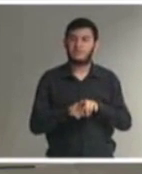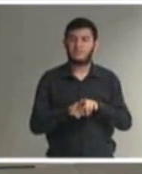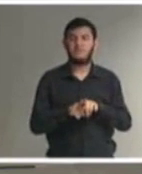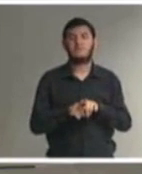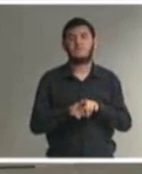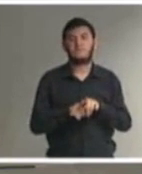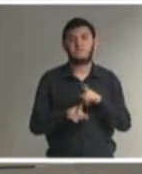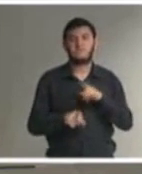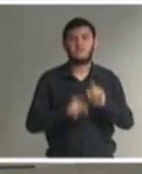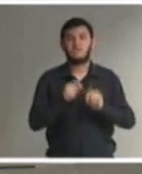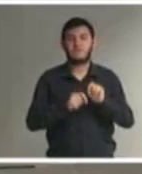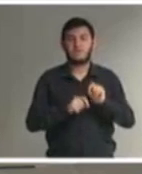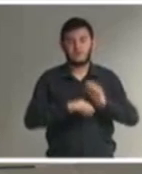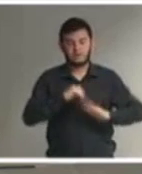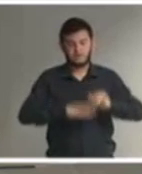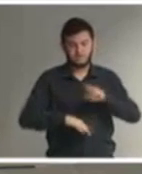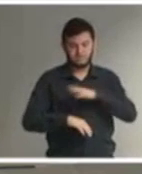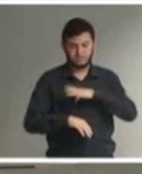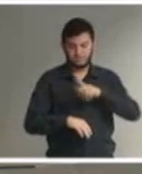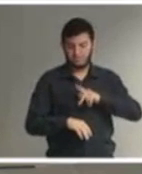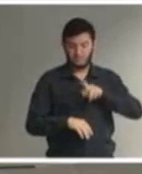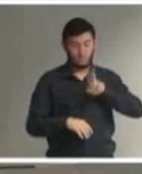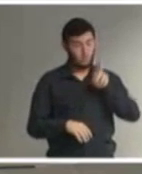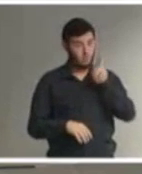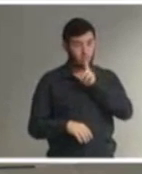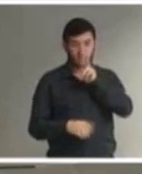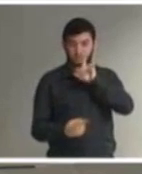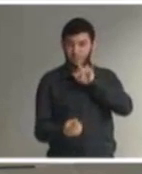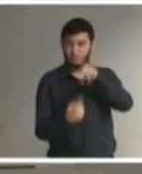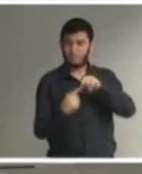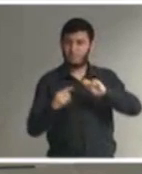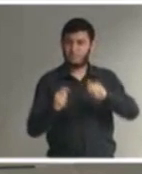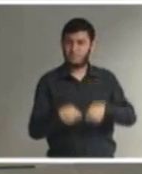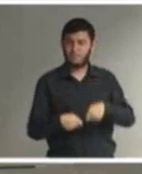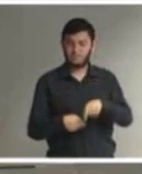atuação ministerial para que ela seja